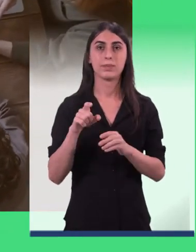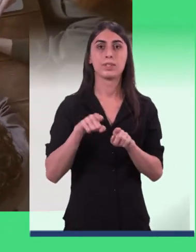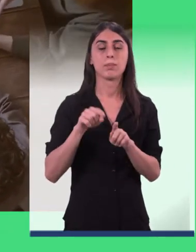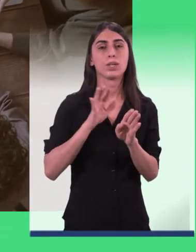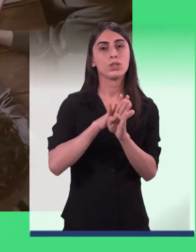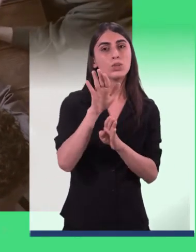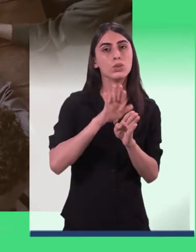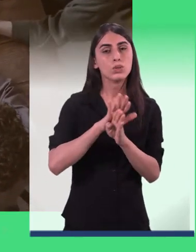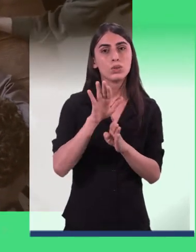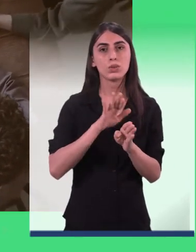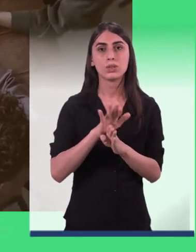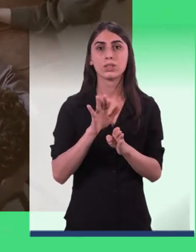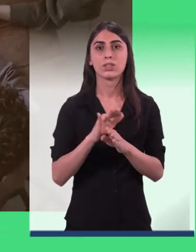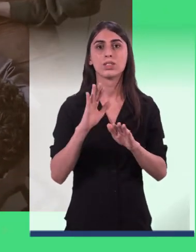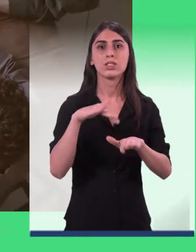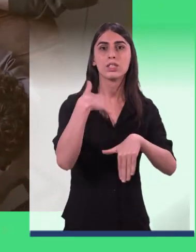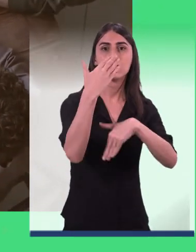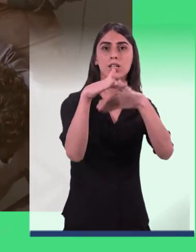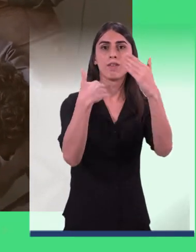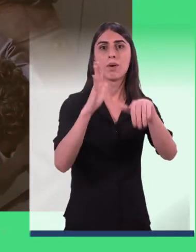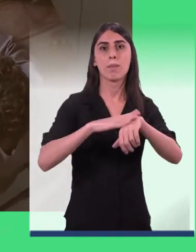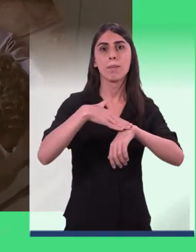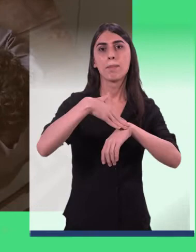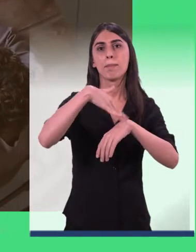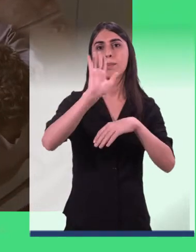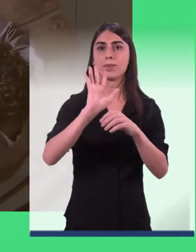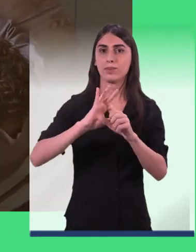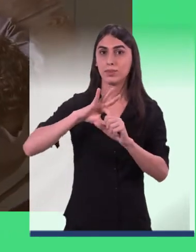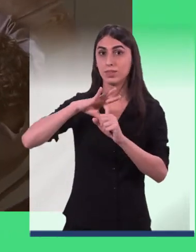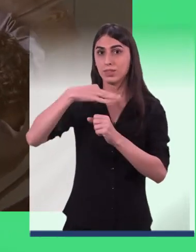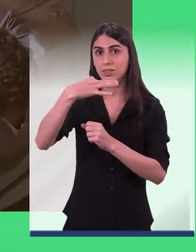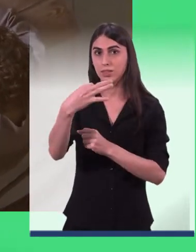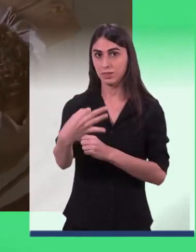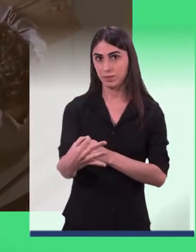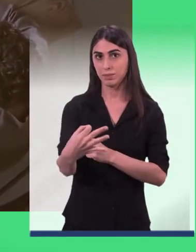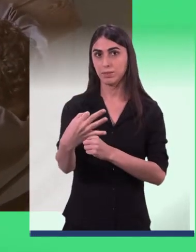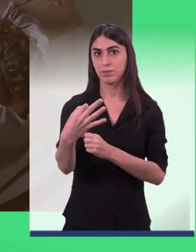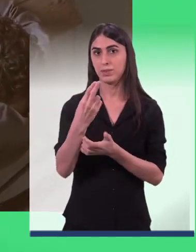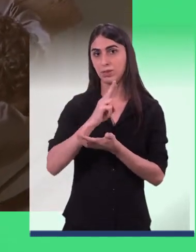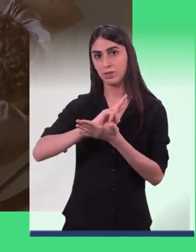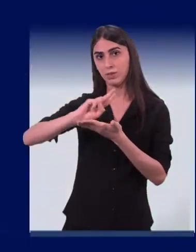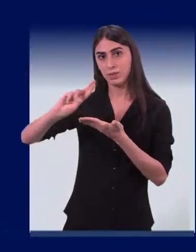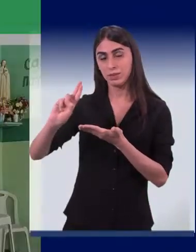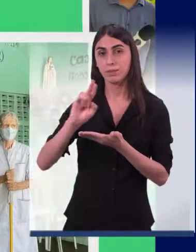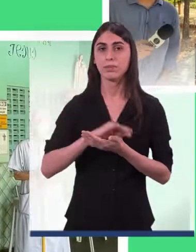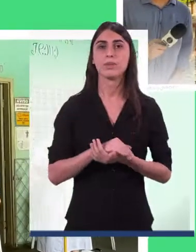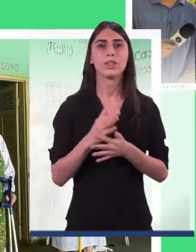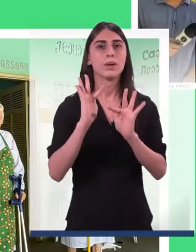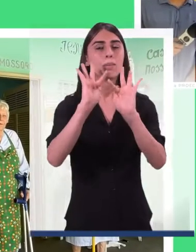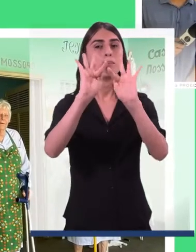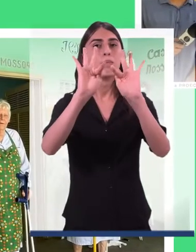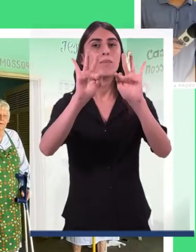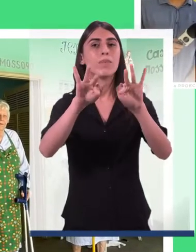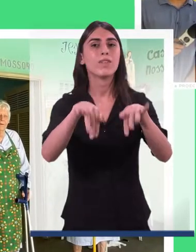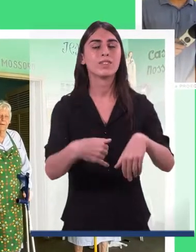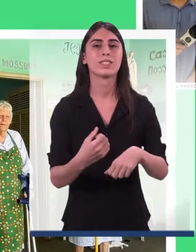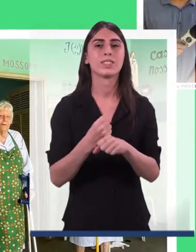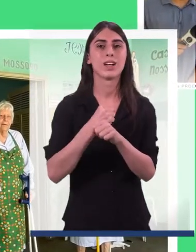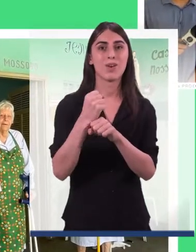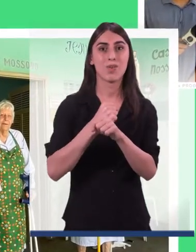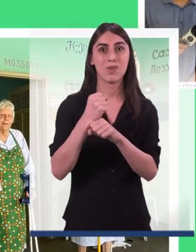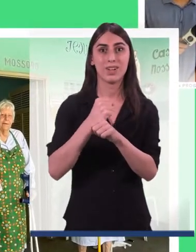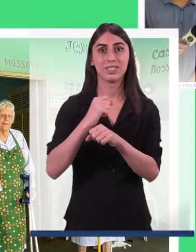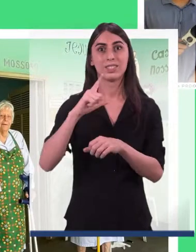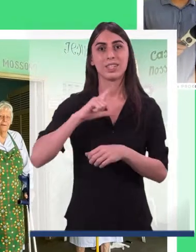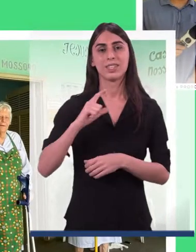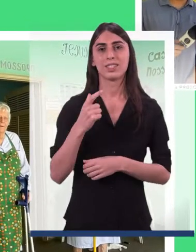Tudo isso com o intuito de desenvolver cada vez mais a nossa extensão universitária. E, para finalizar o ano,